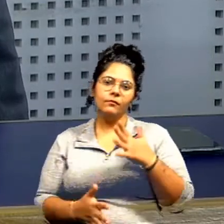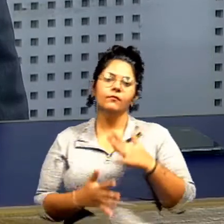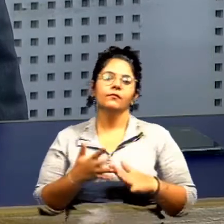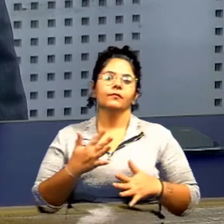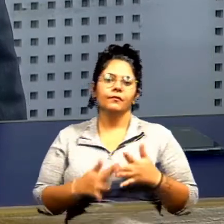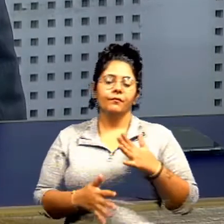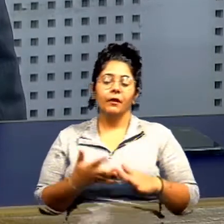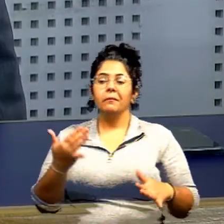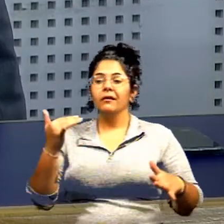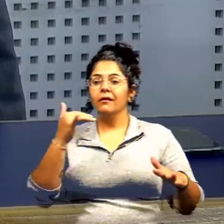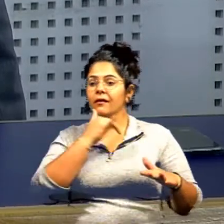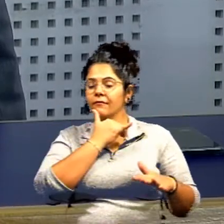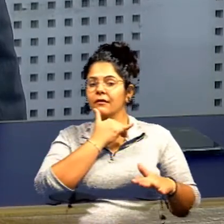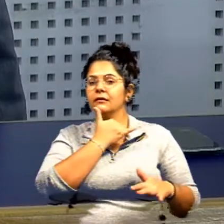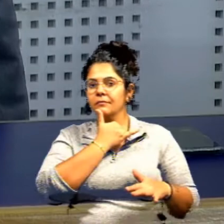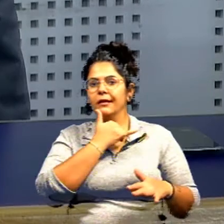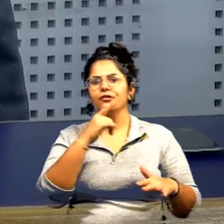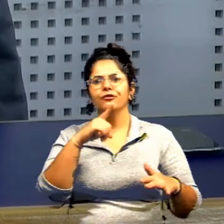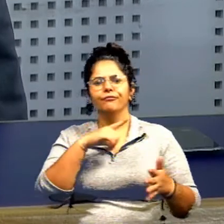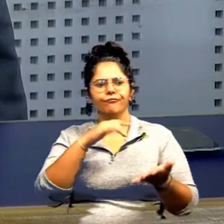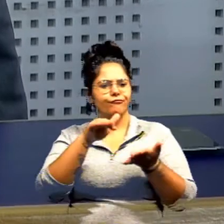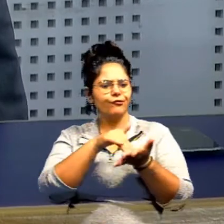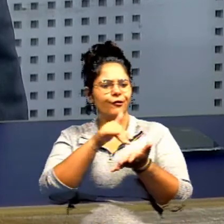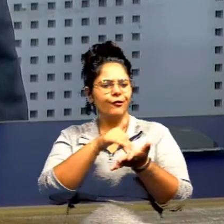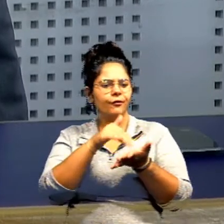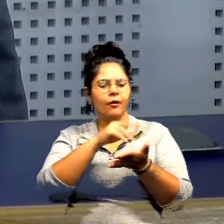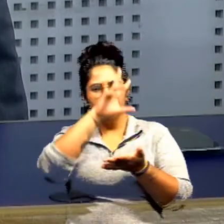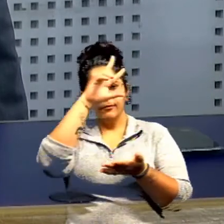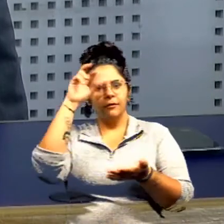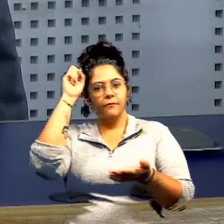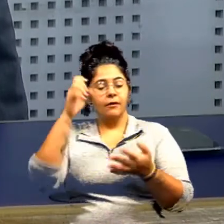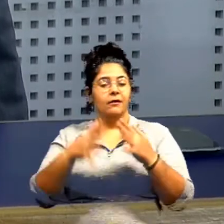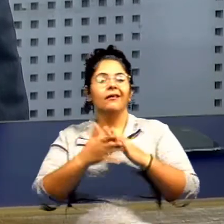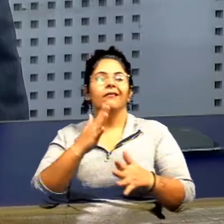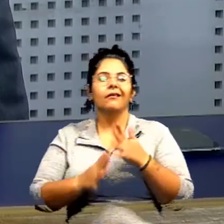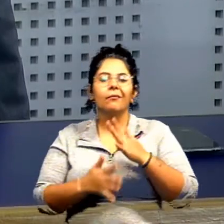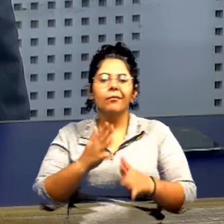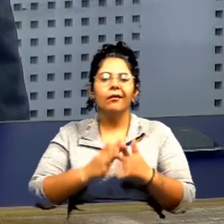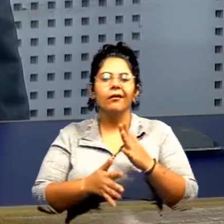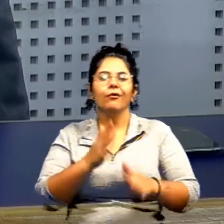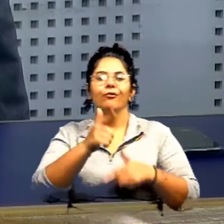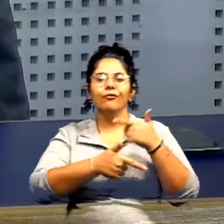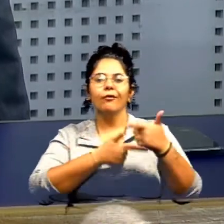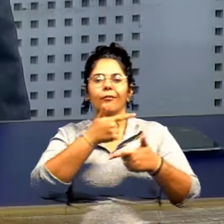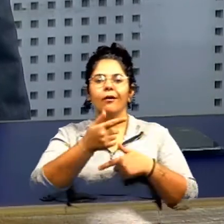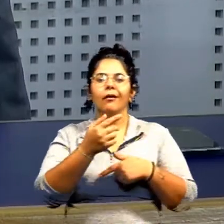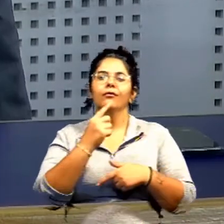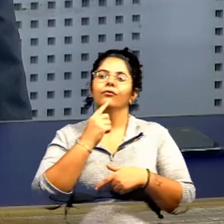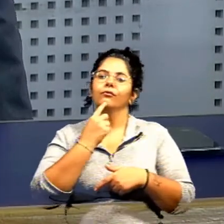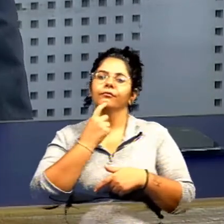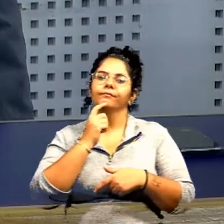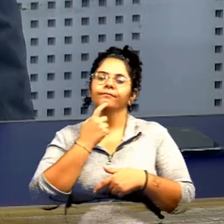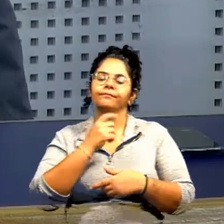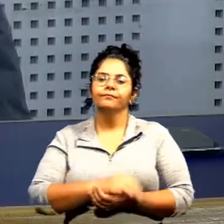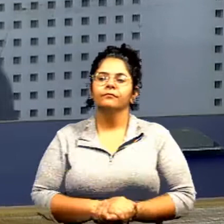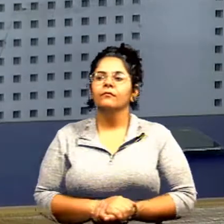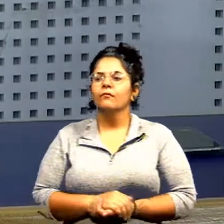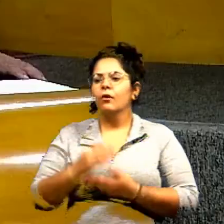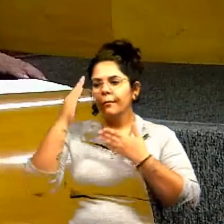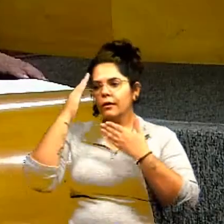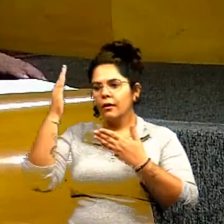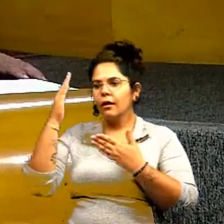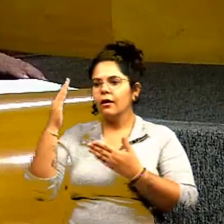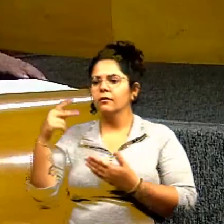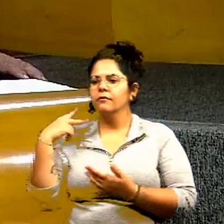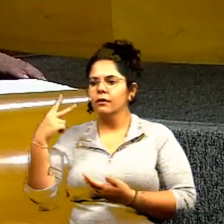ruim, mas, infelizmente, tem um secretário do prefeito que atrapalhou e muito essa gestão do Ires Rezende. Muito obrigado,